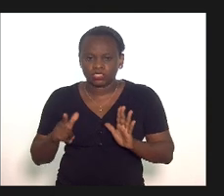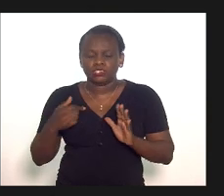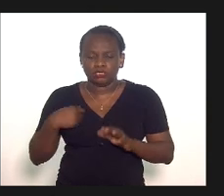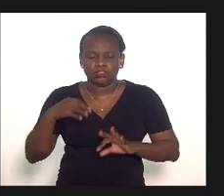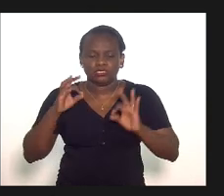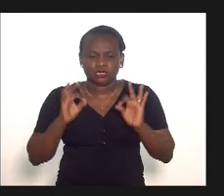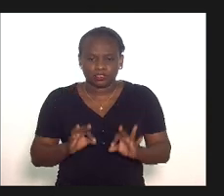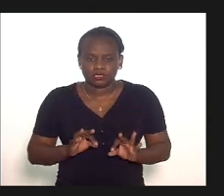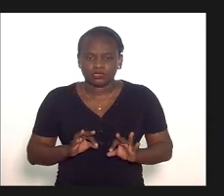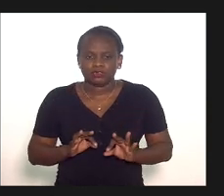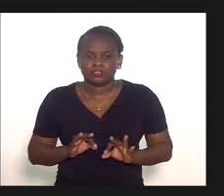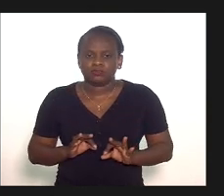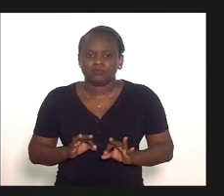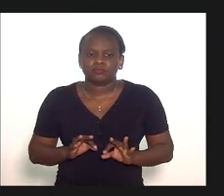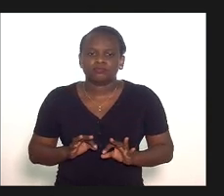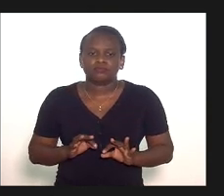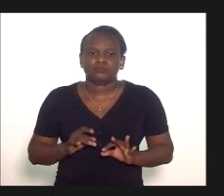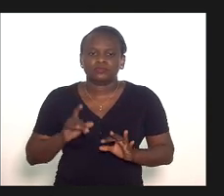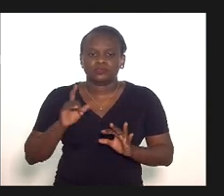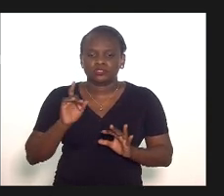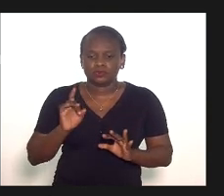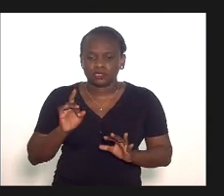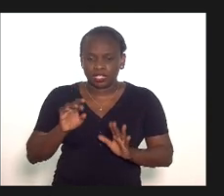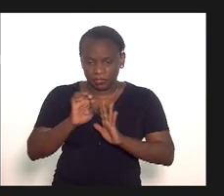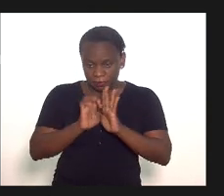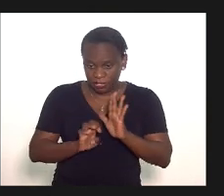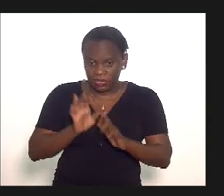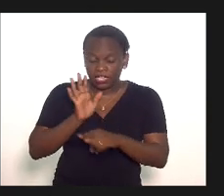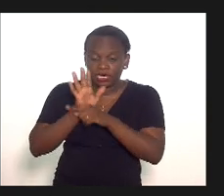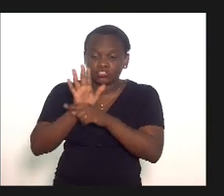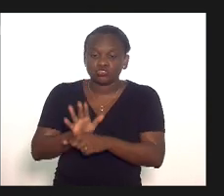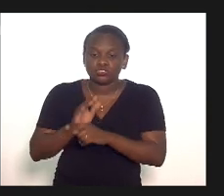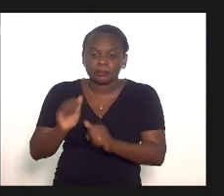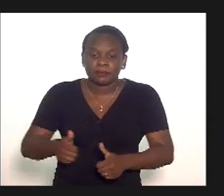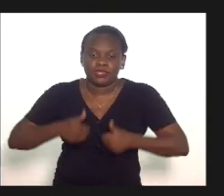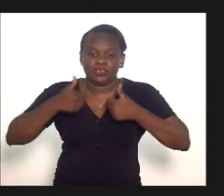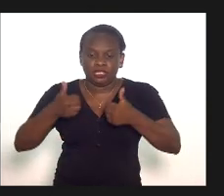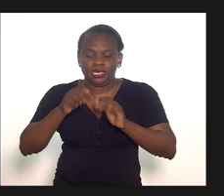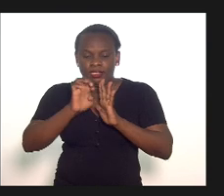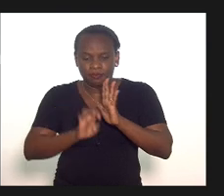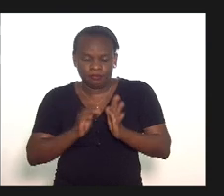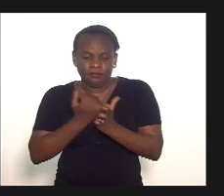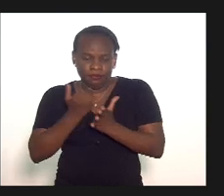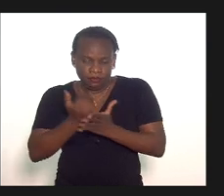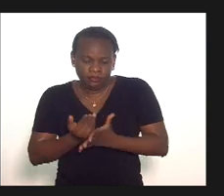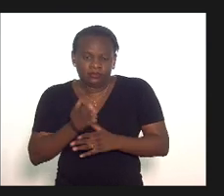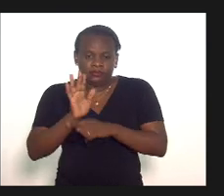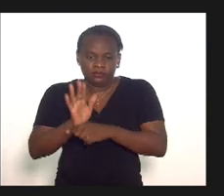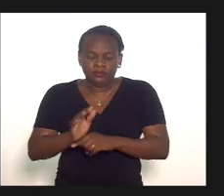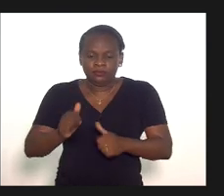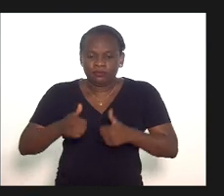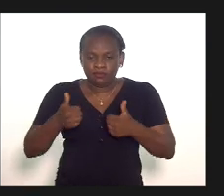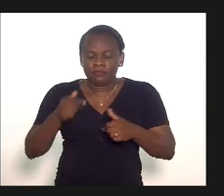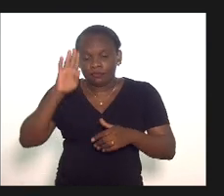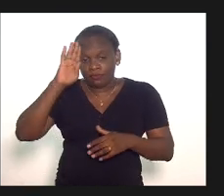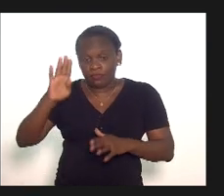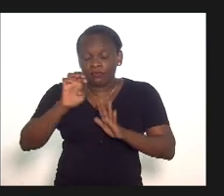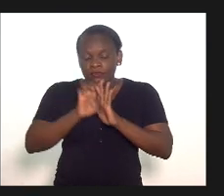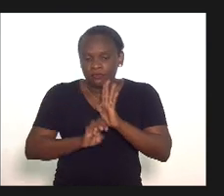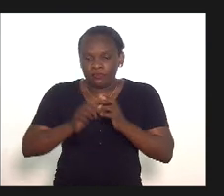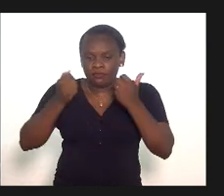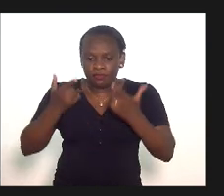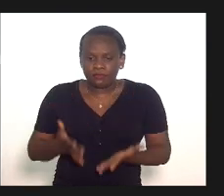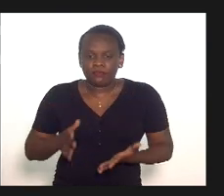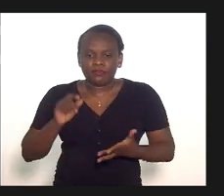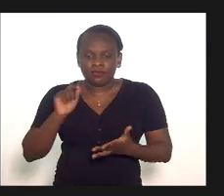absoluta certeza que só vem para poder enriquecer as emendas principalmente as emendas que falam